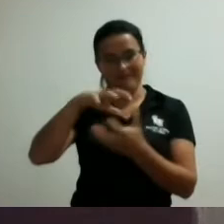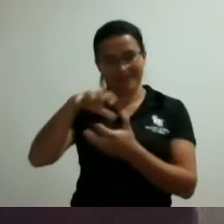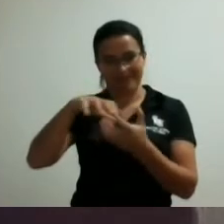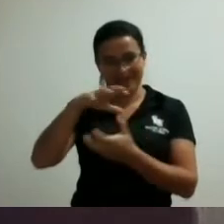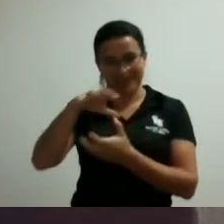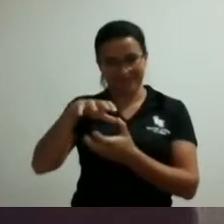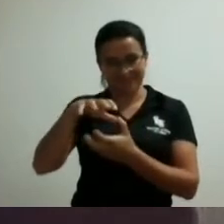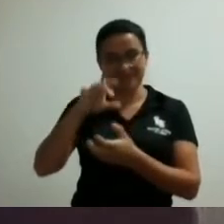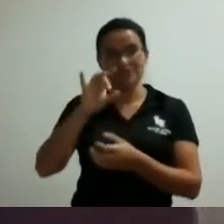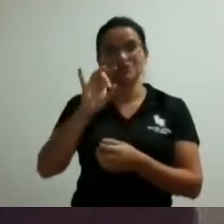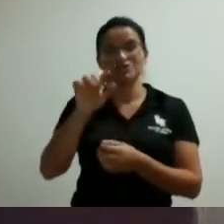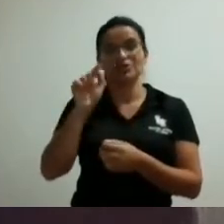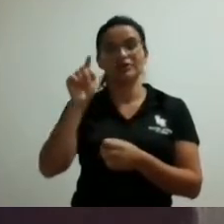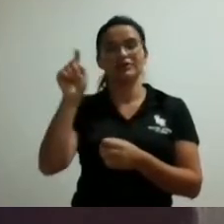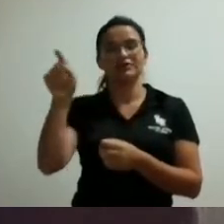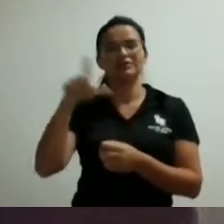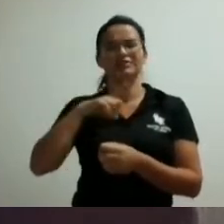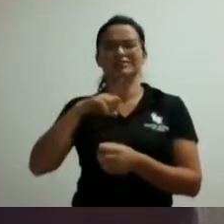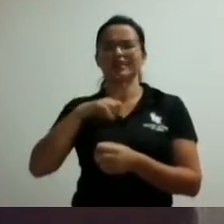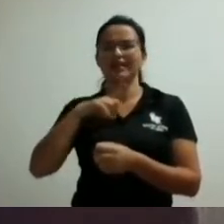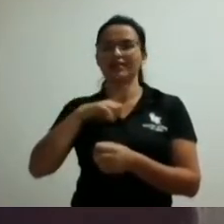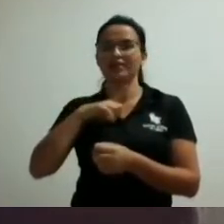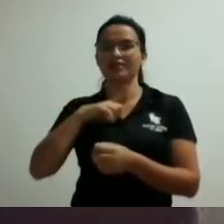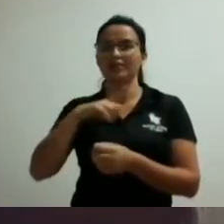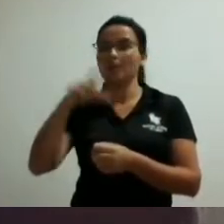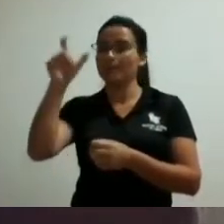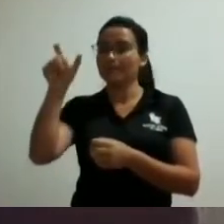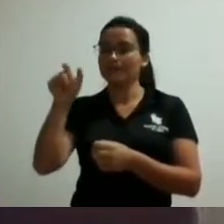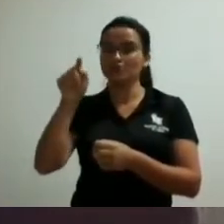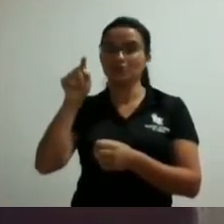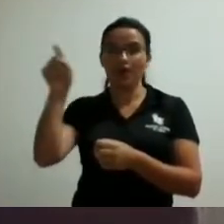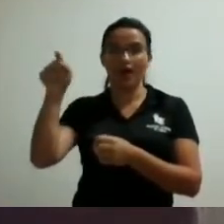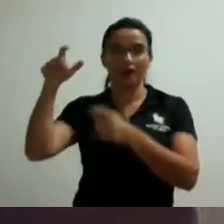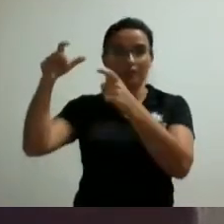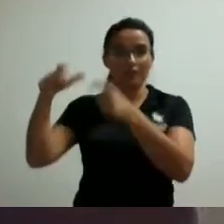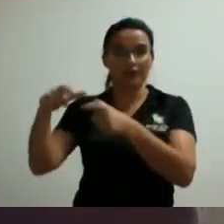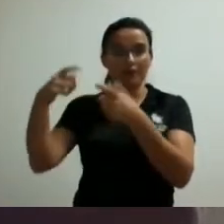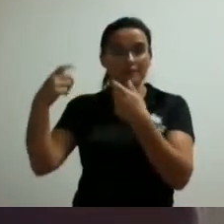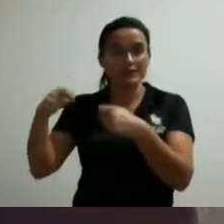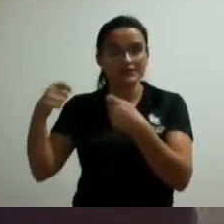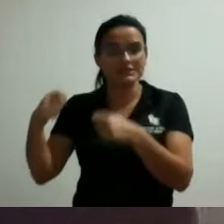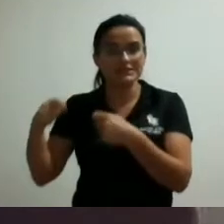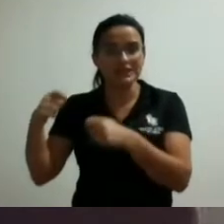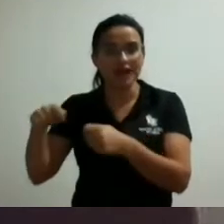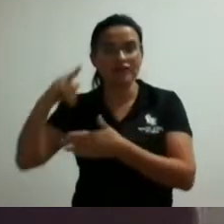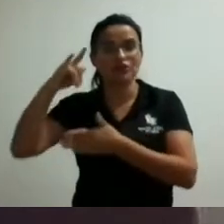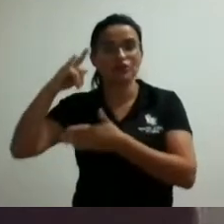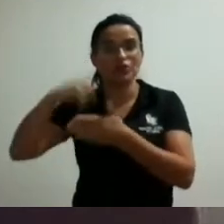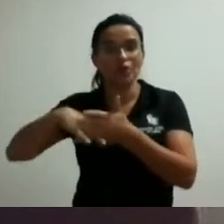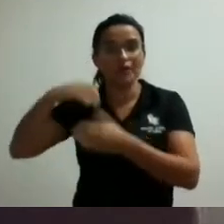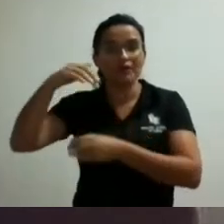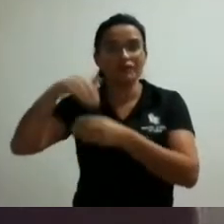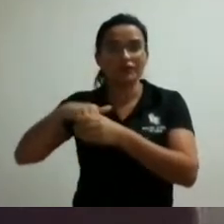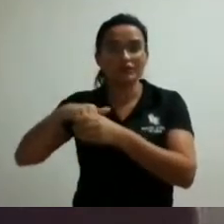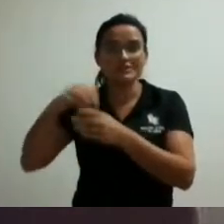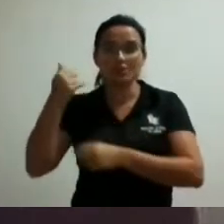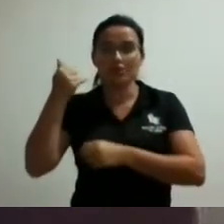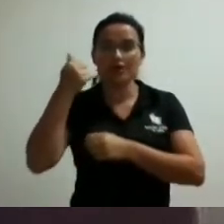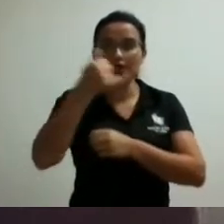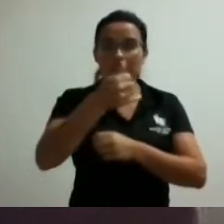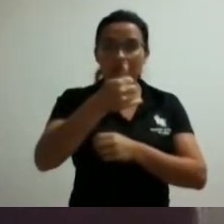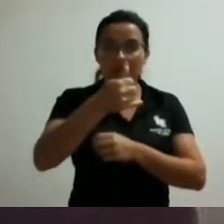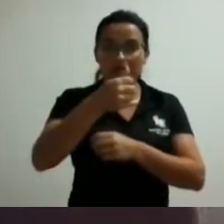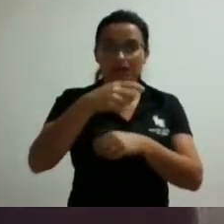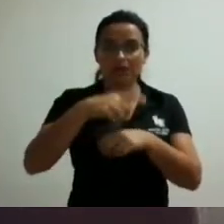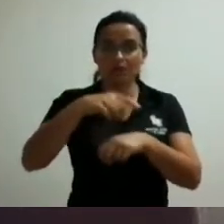Águas estava precisando do emprego precisava do título eleitoral eu liguei para o doutor Paulo e falei doutor Paulo situação um menino que arrumou